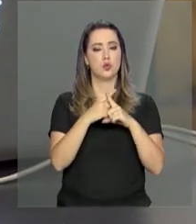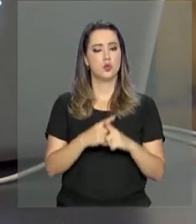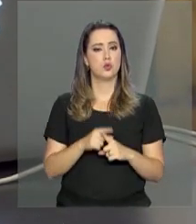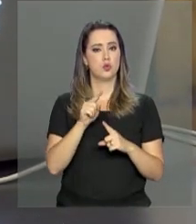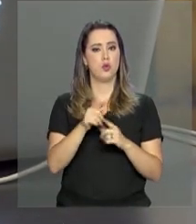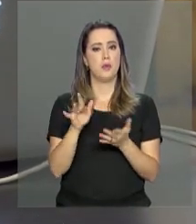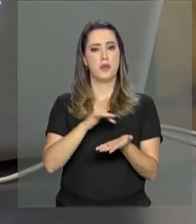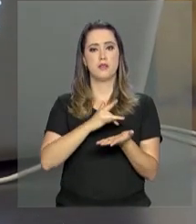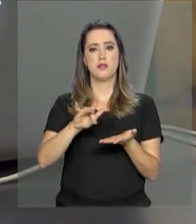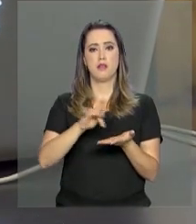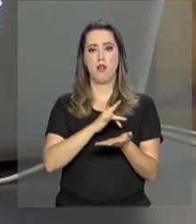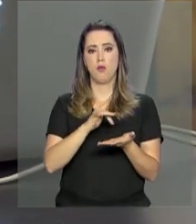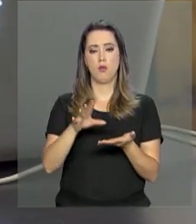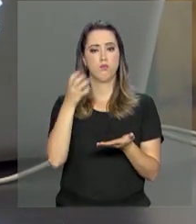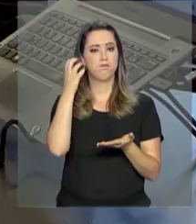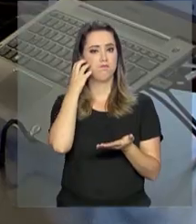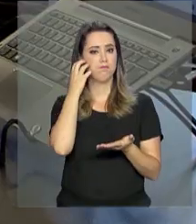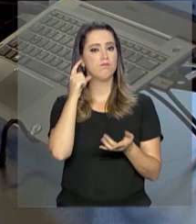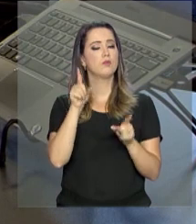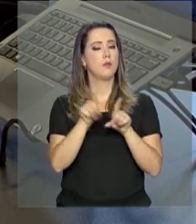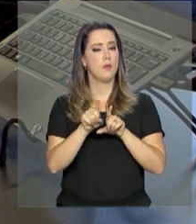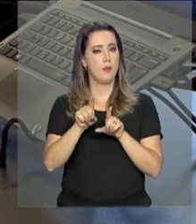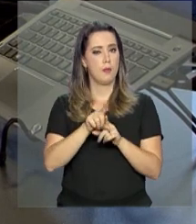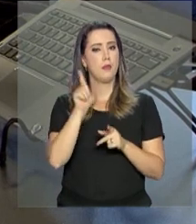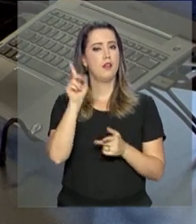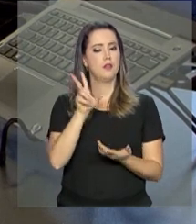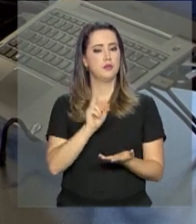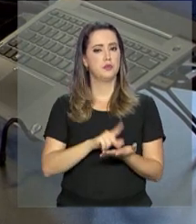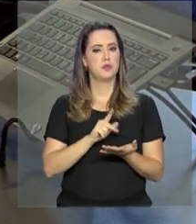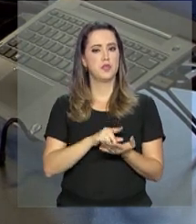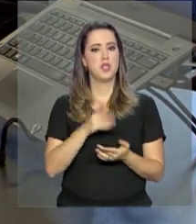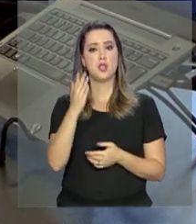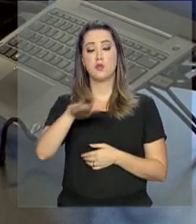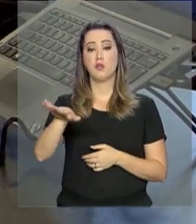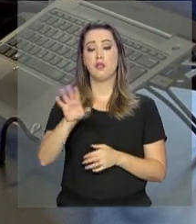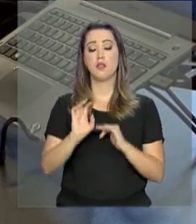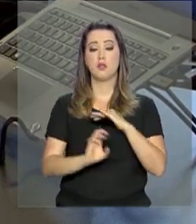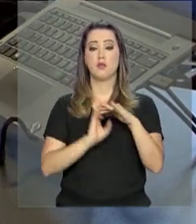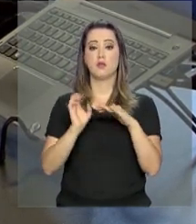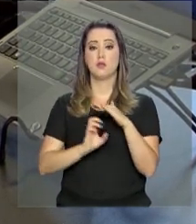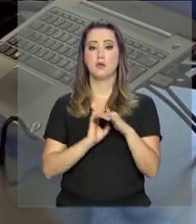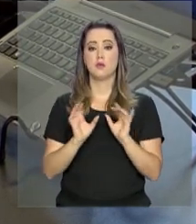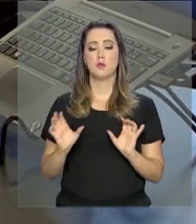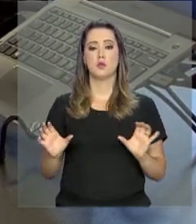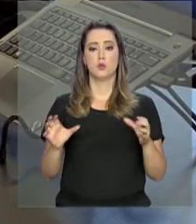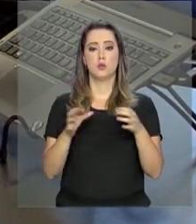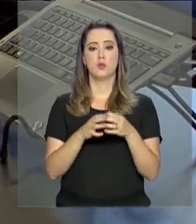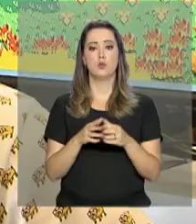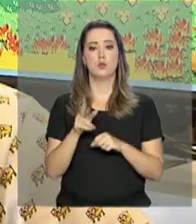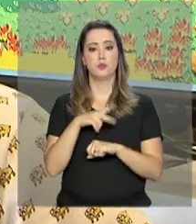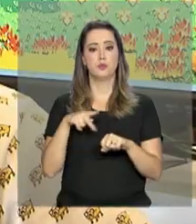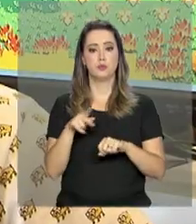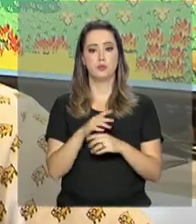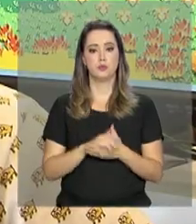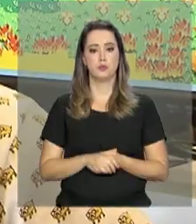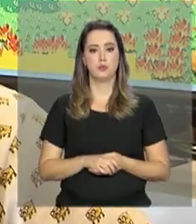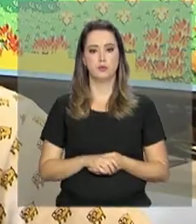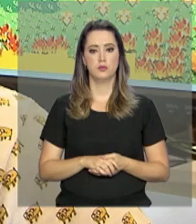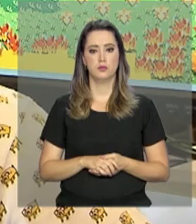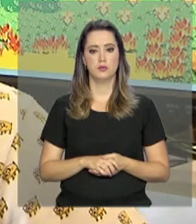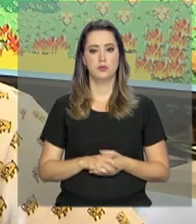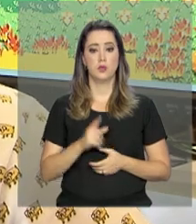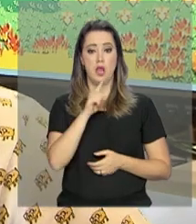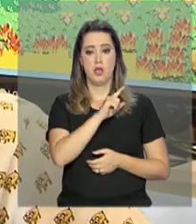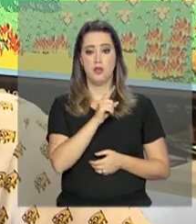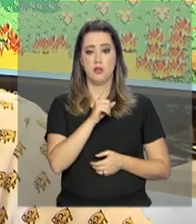celulares e tablets. Realidade de quase metade das empresas do setor no país. Para este